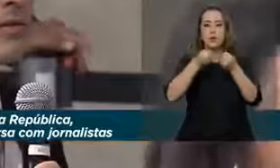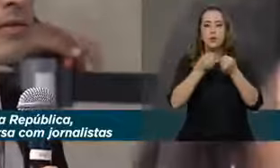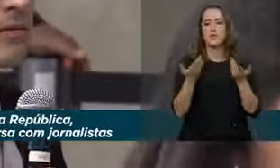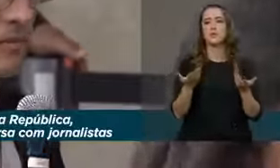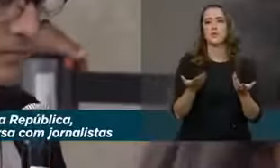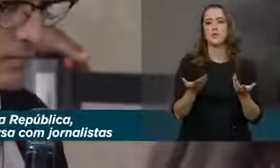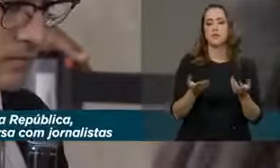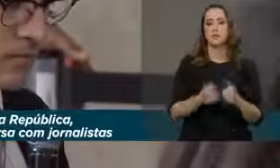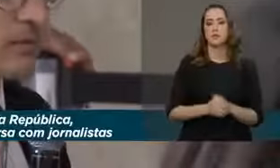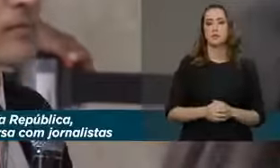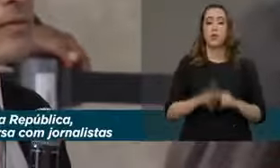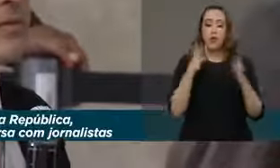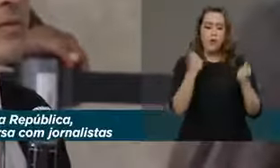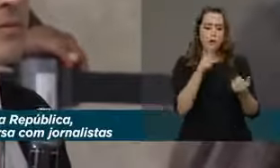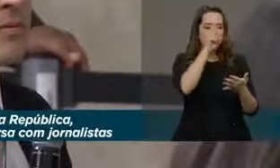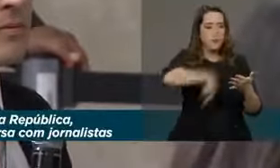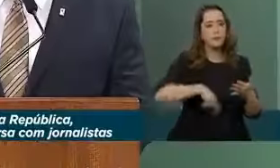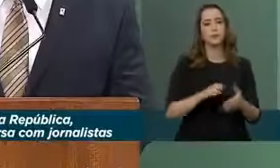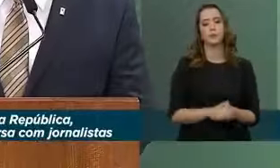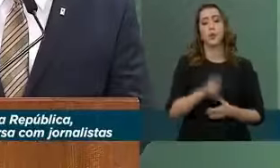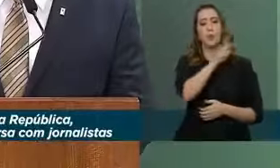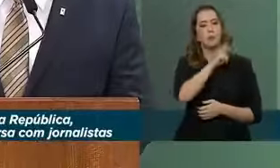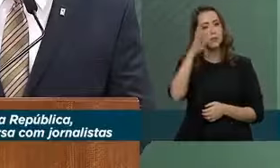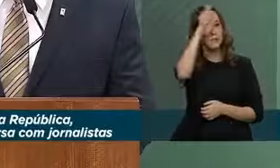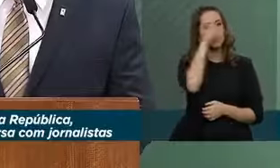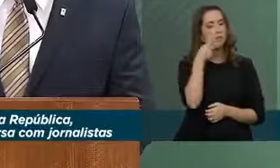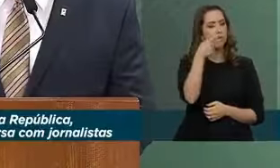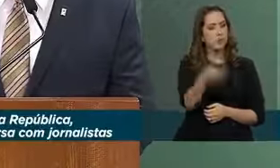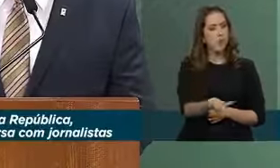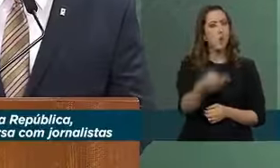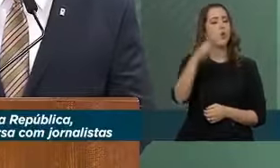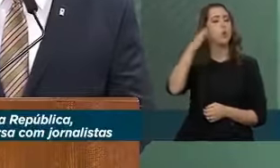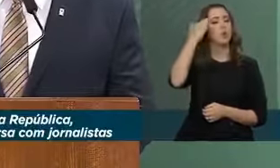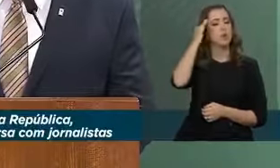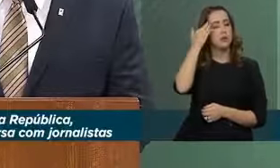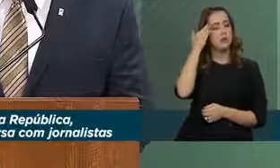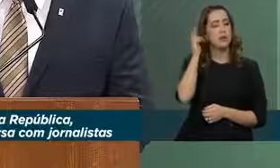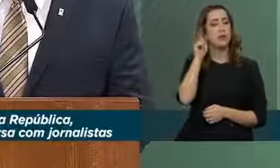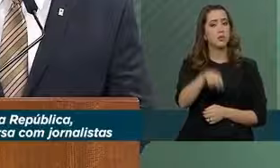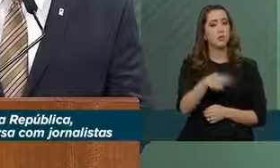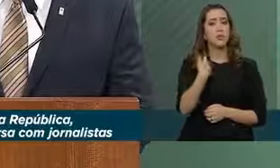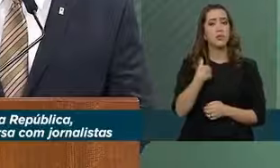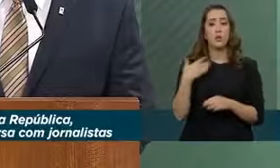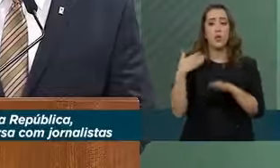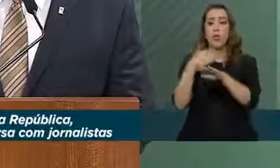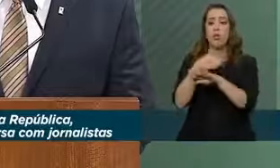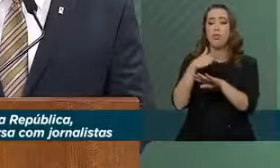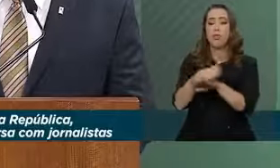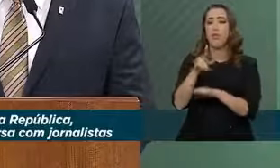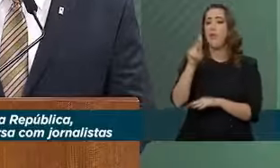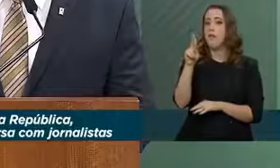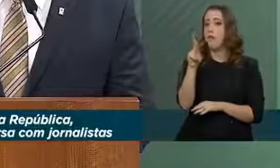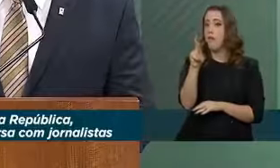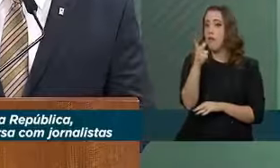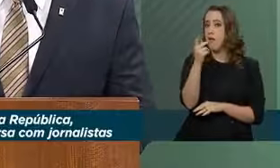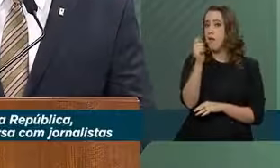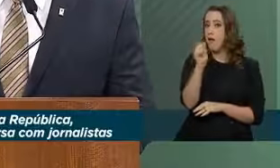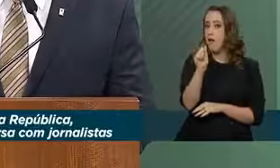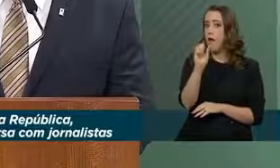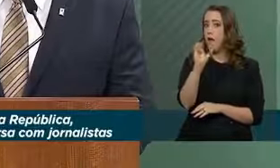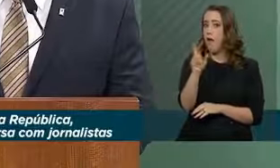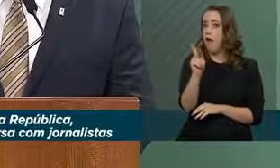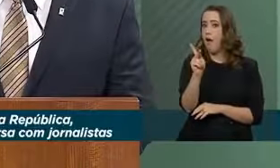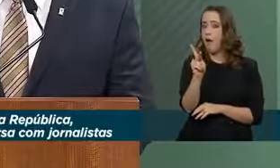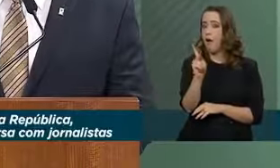ler aqui. O presidente tem se pronunciado que, no entendimento dessa ação de hackers, tem,